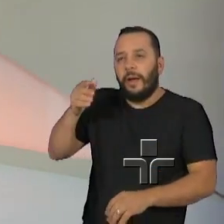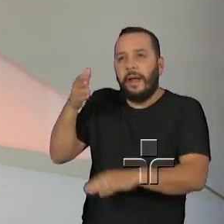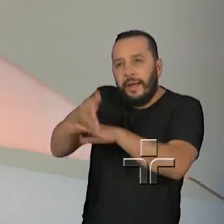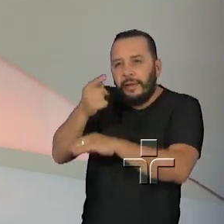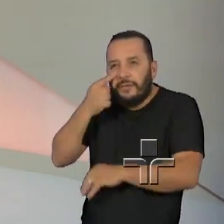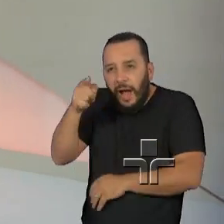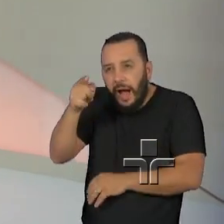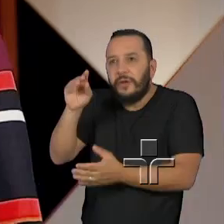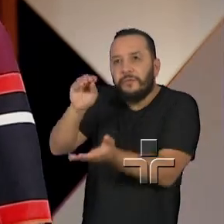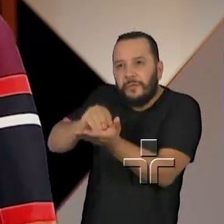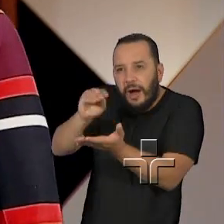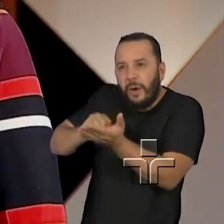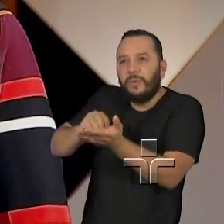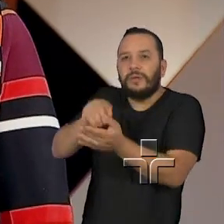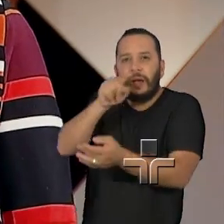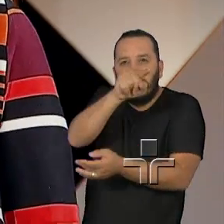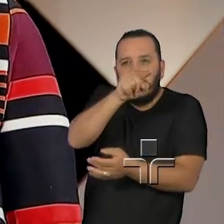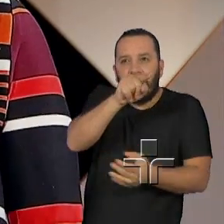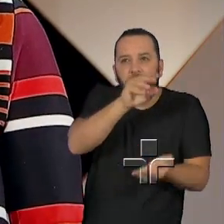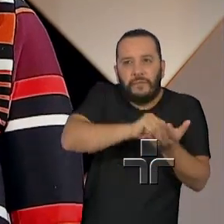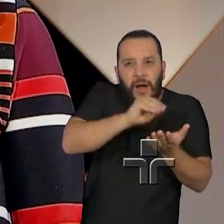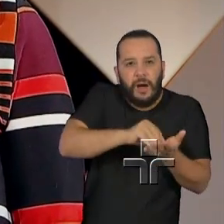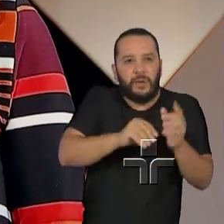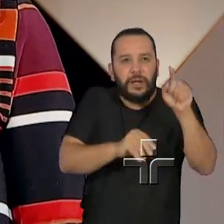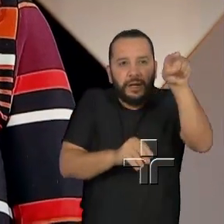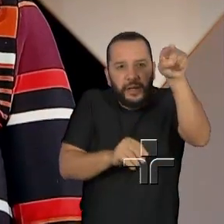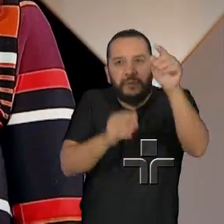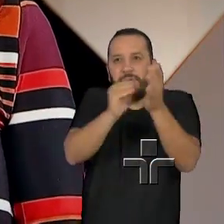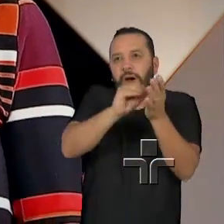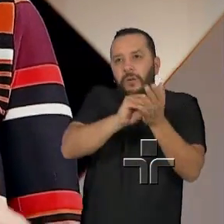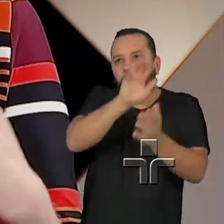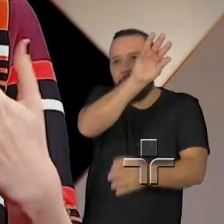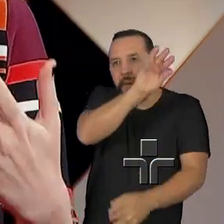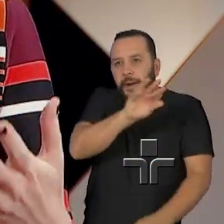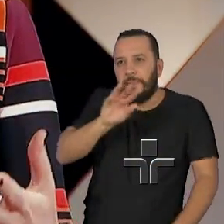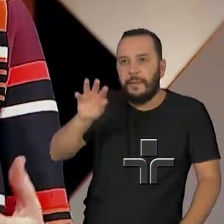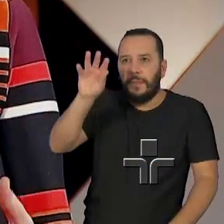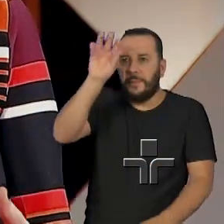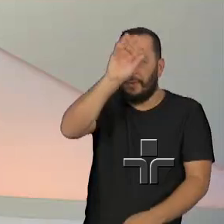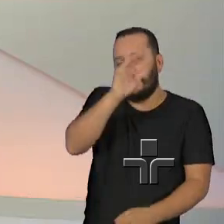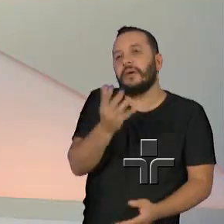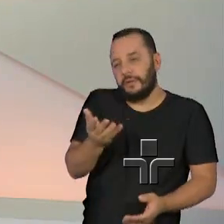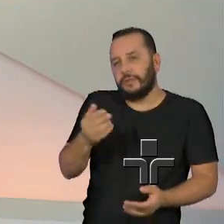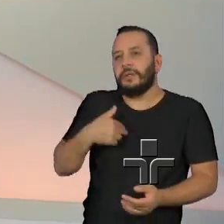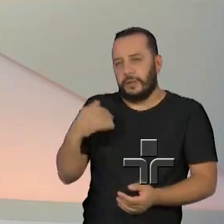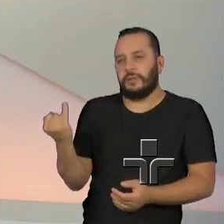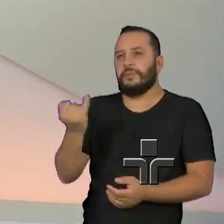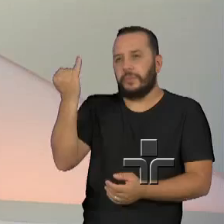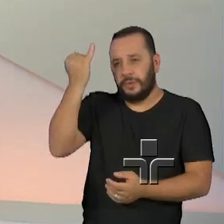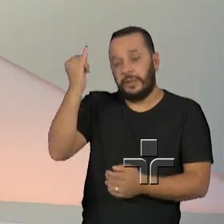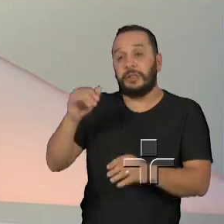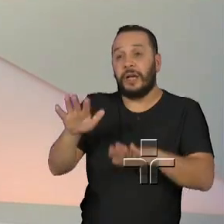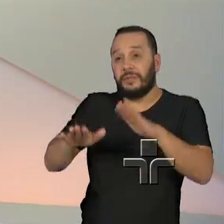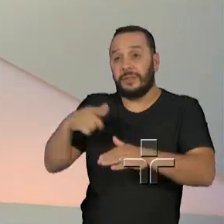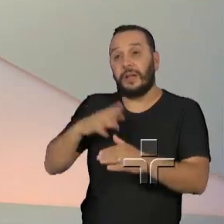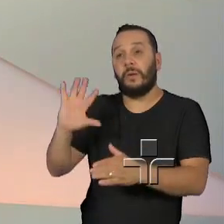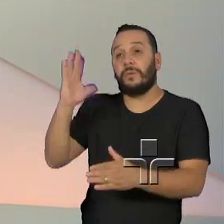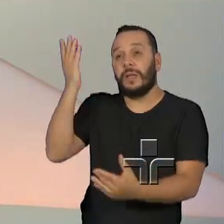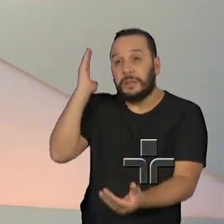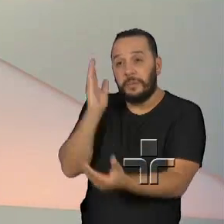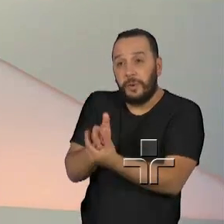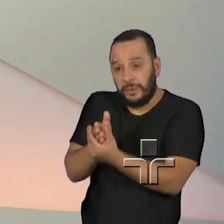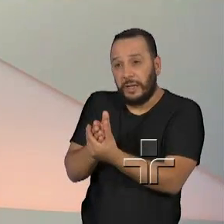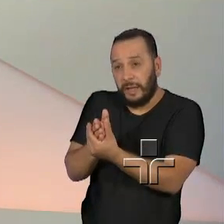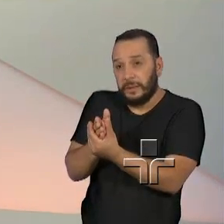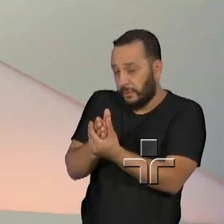de informações entre as regiões e essas informações podem ser trabalhadas e alimentadas no inquérito civil, servindo também como um instrumento de